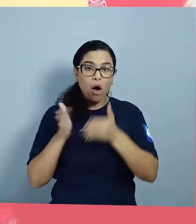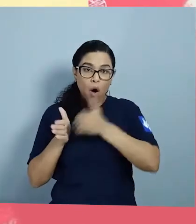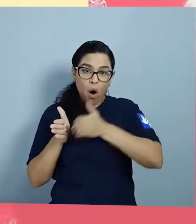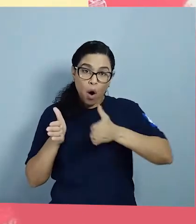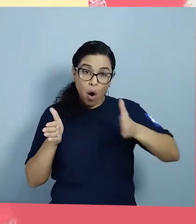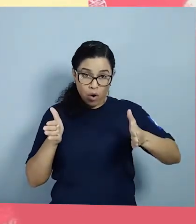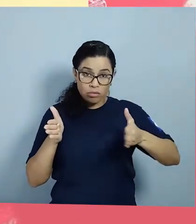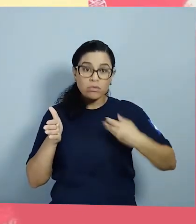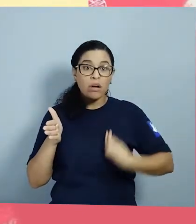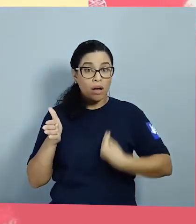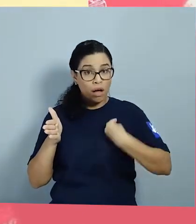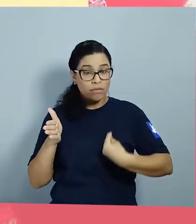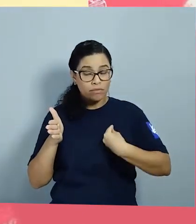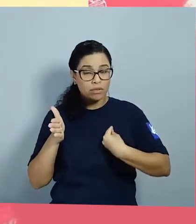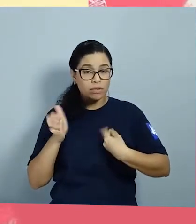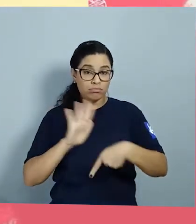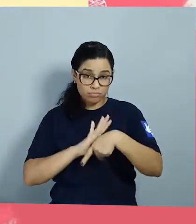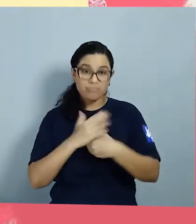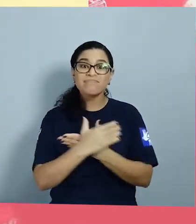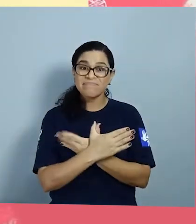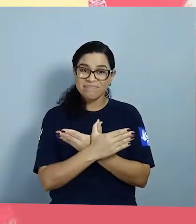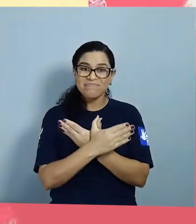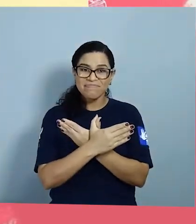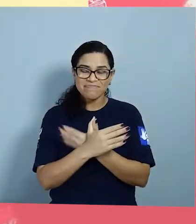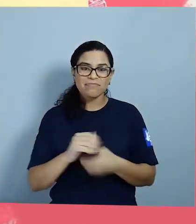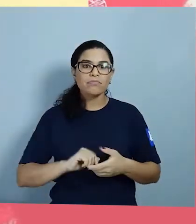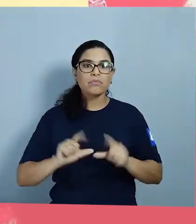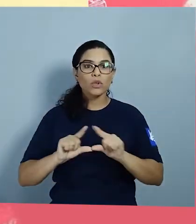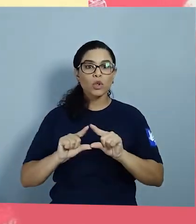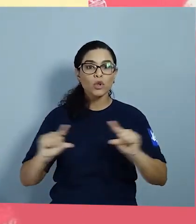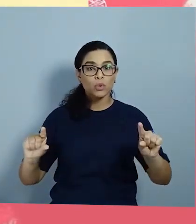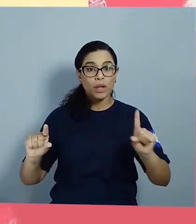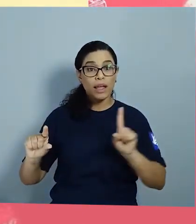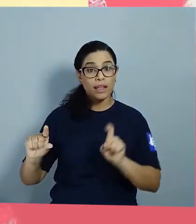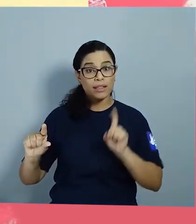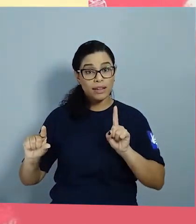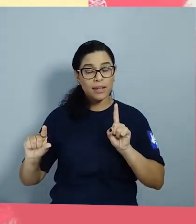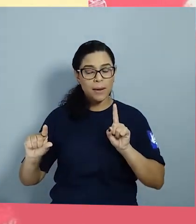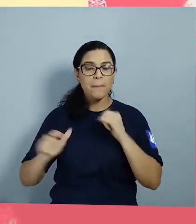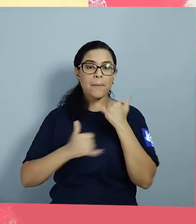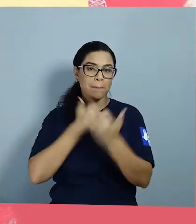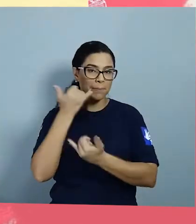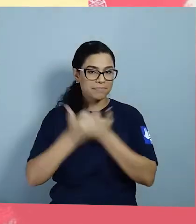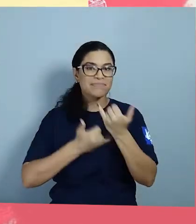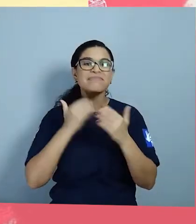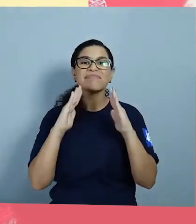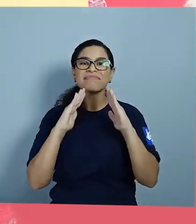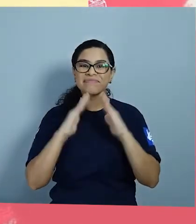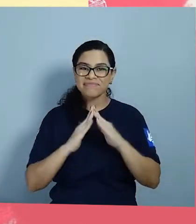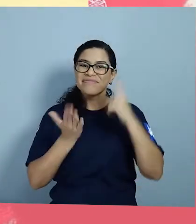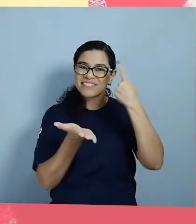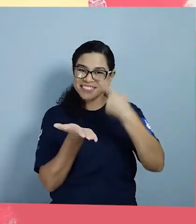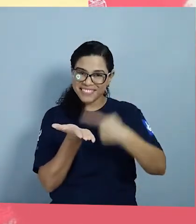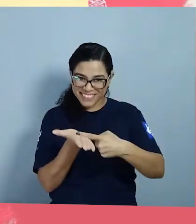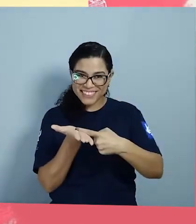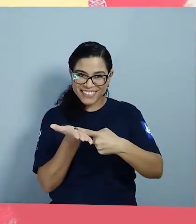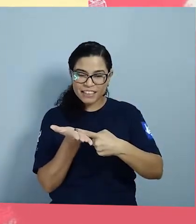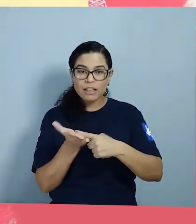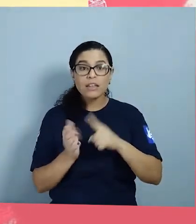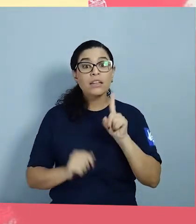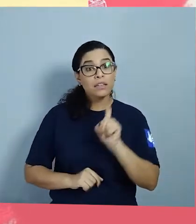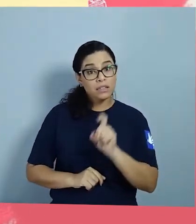Viram só? colocar em ordem as fases da vida da borboleta Vou deixar o link desse jogo para vocês brincarem em casa